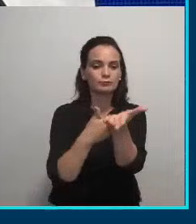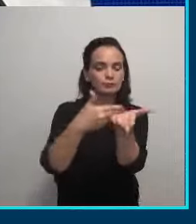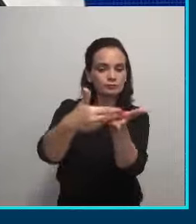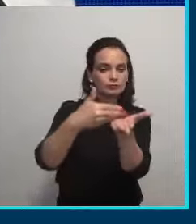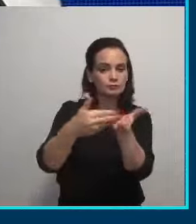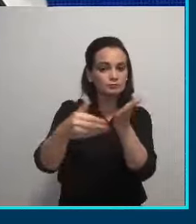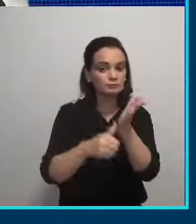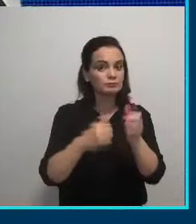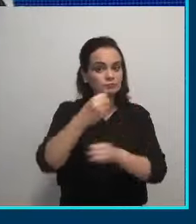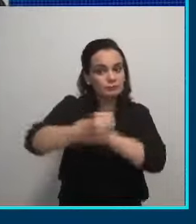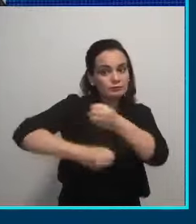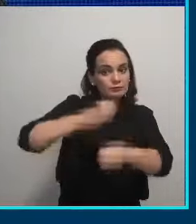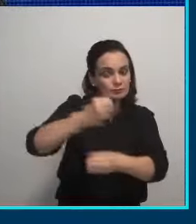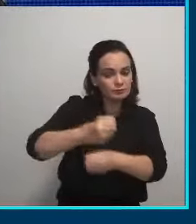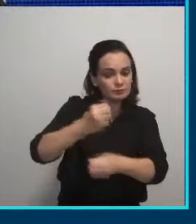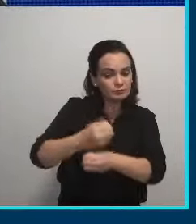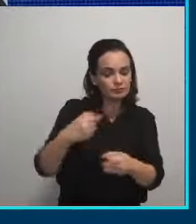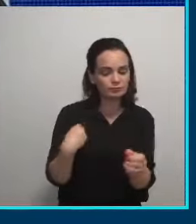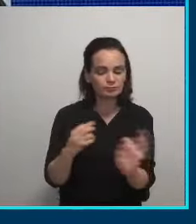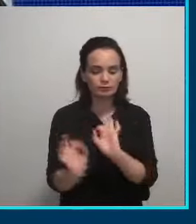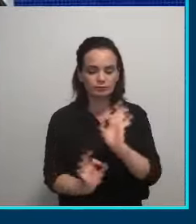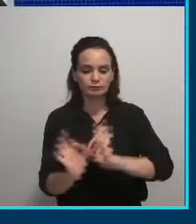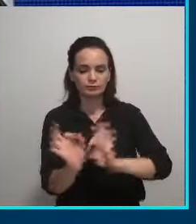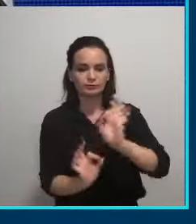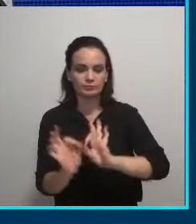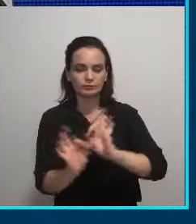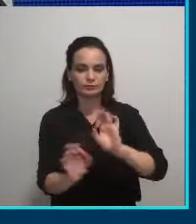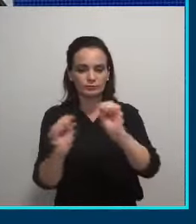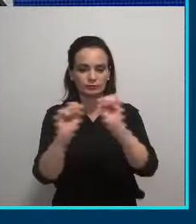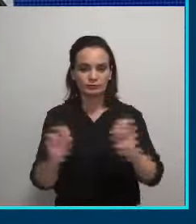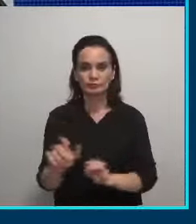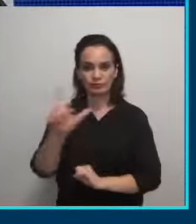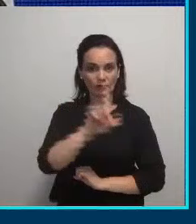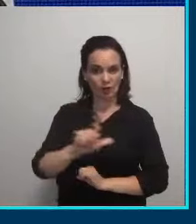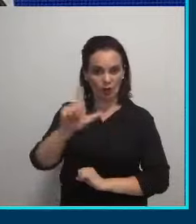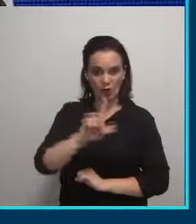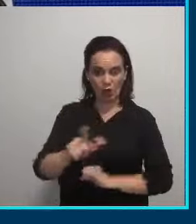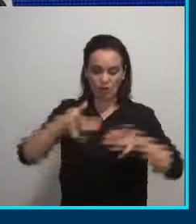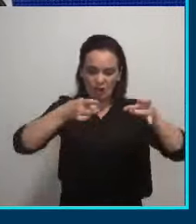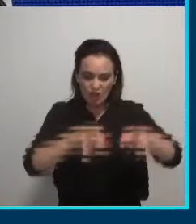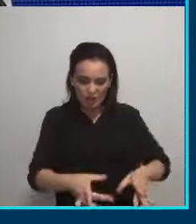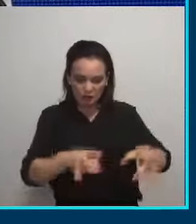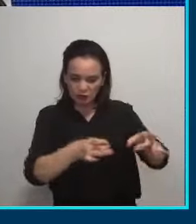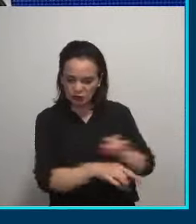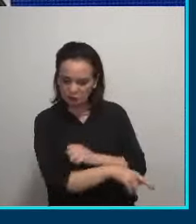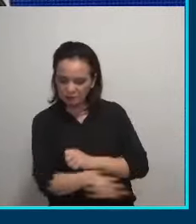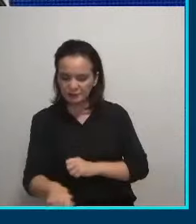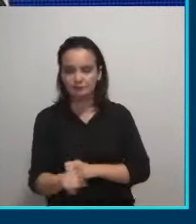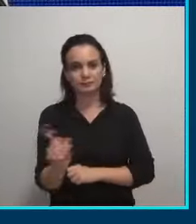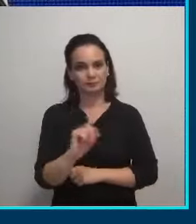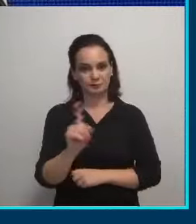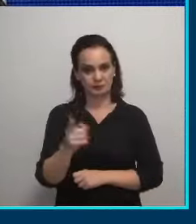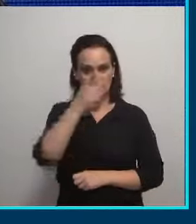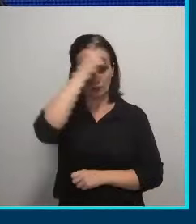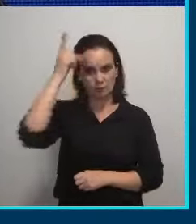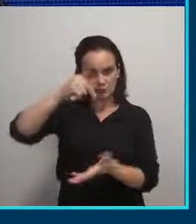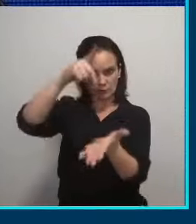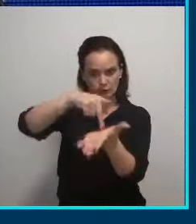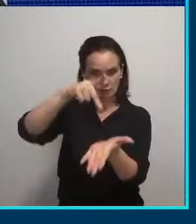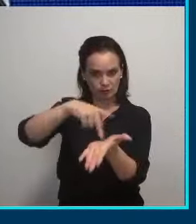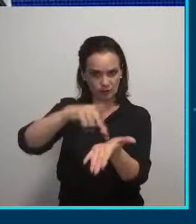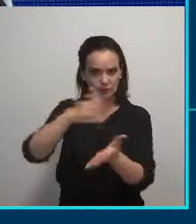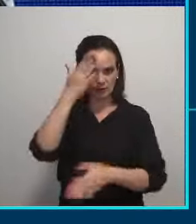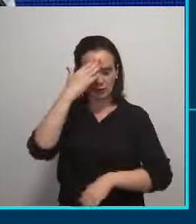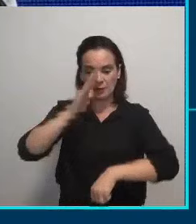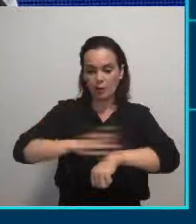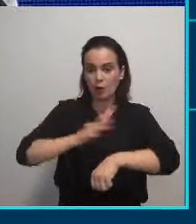do próximo ano, quando nós vamos reorganizar esse sistema e Londrina não vai mais ter lixo jogado e as pessoas, de fato, vão saber o horário que passa o